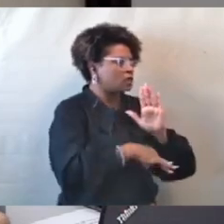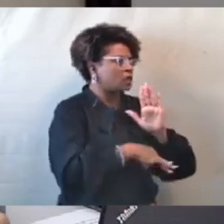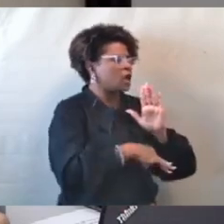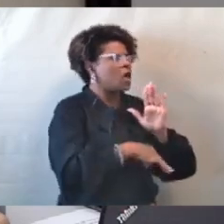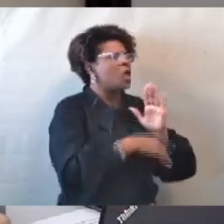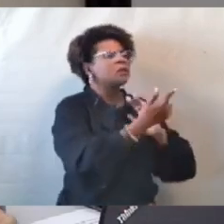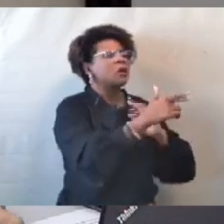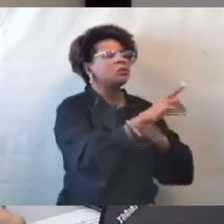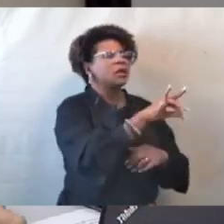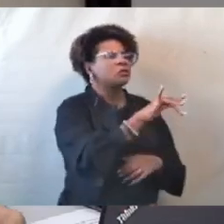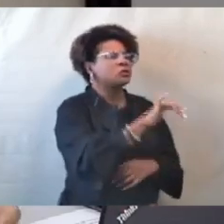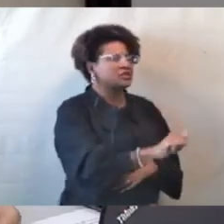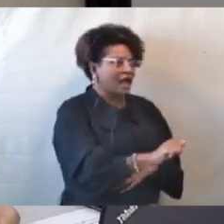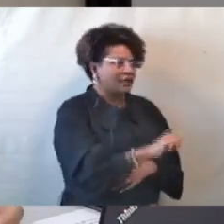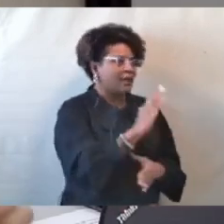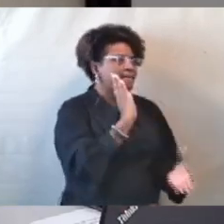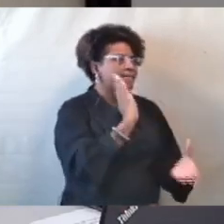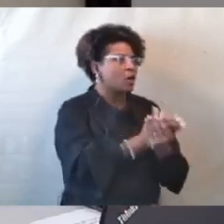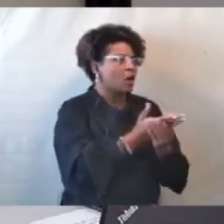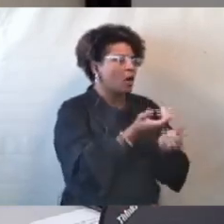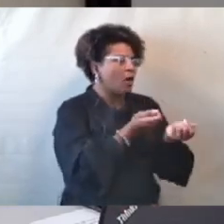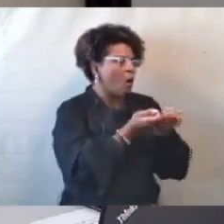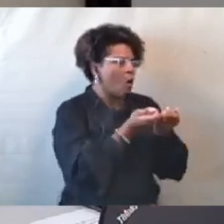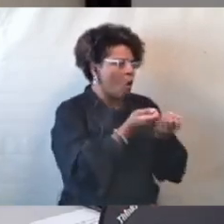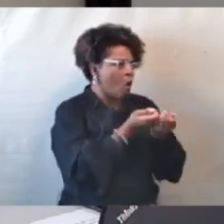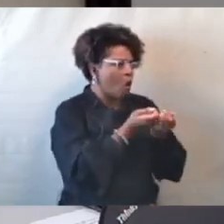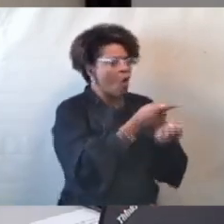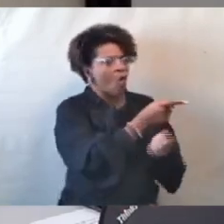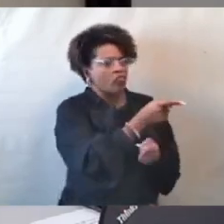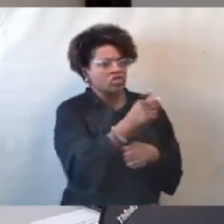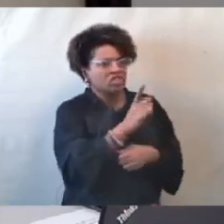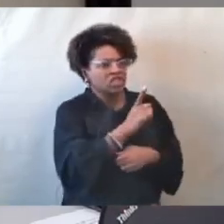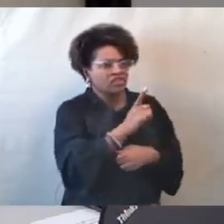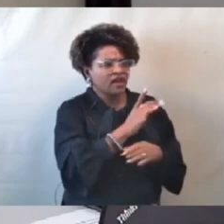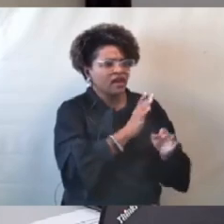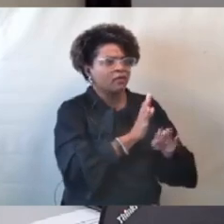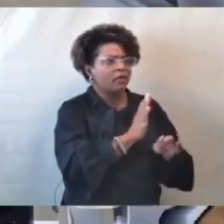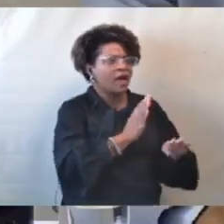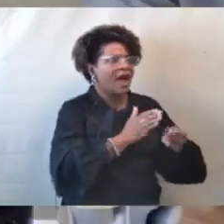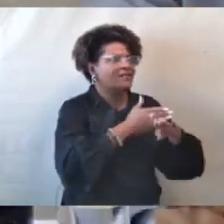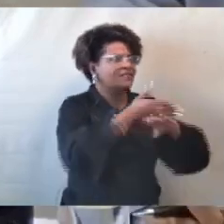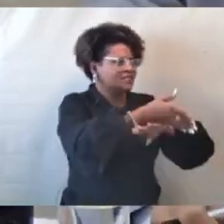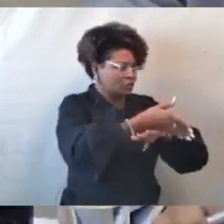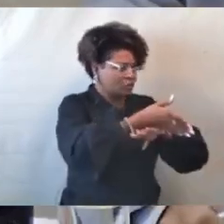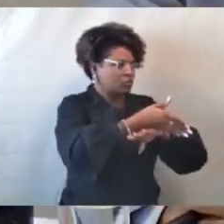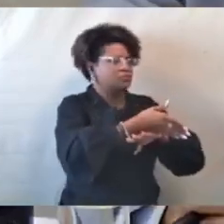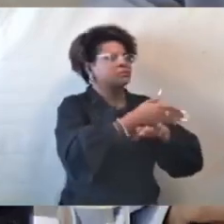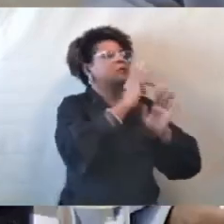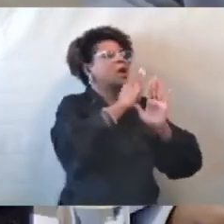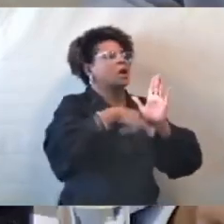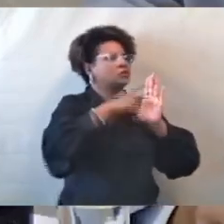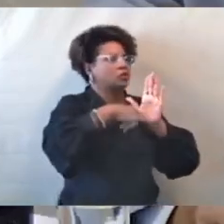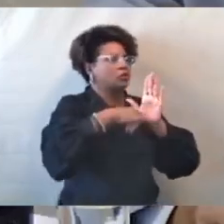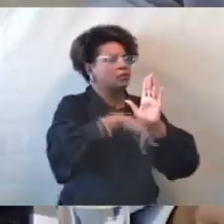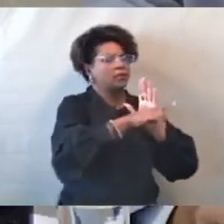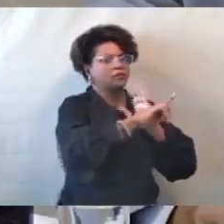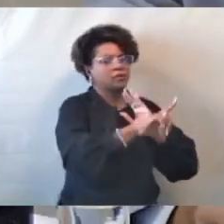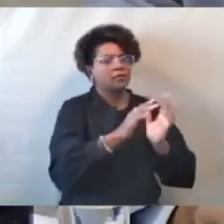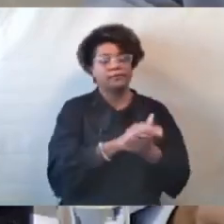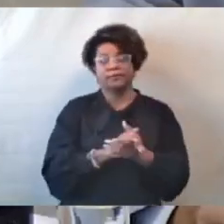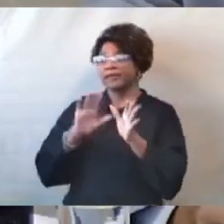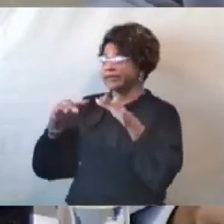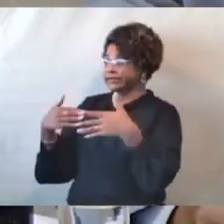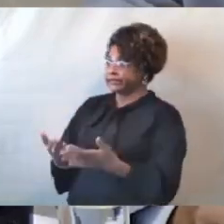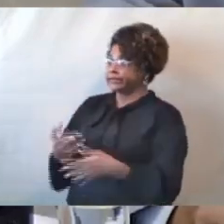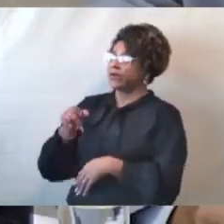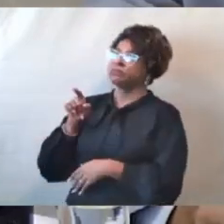Os senhores tiveram acesso a documentos não datados e assinados? Eu registro conforme informado que a